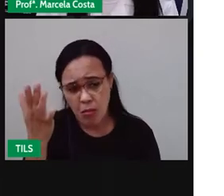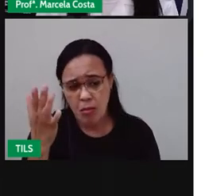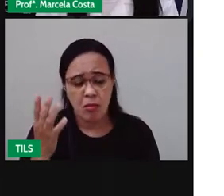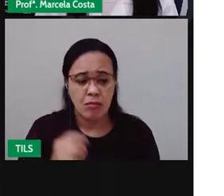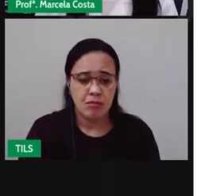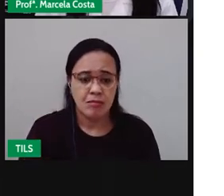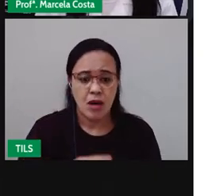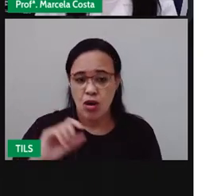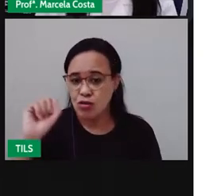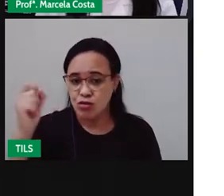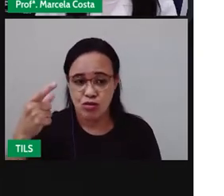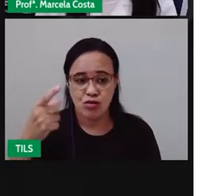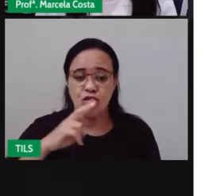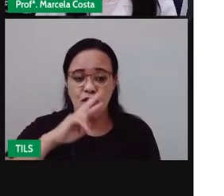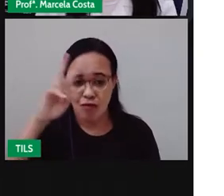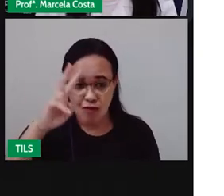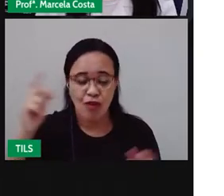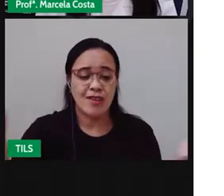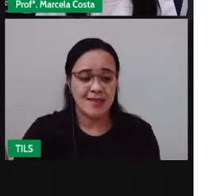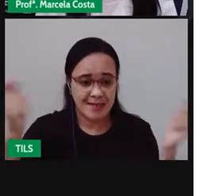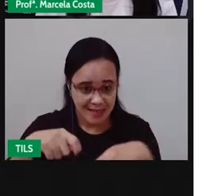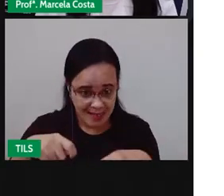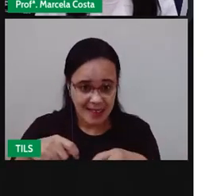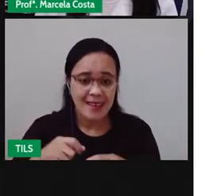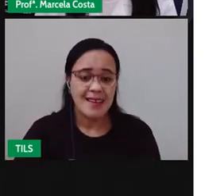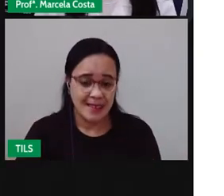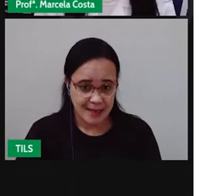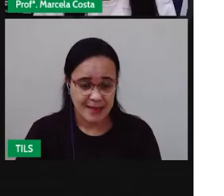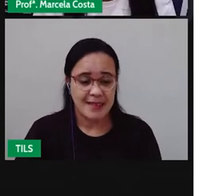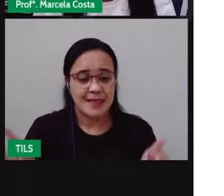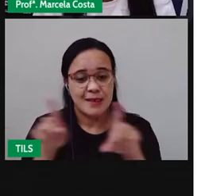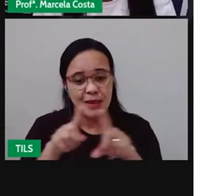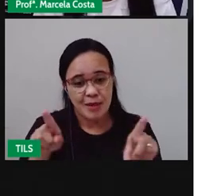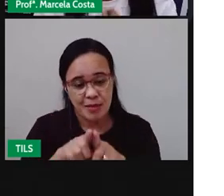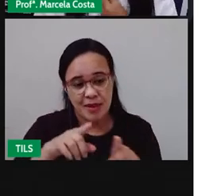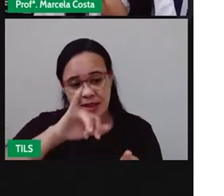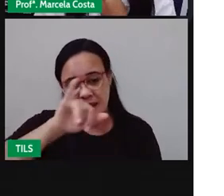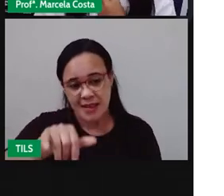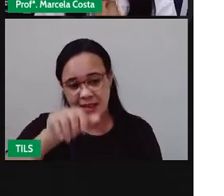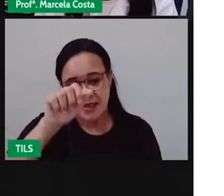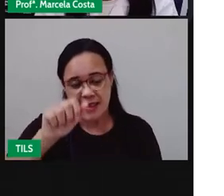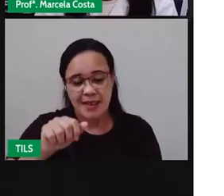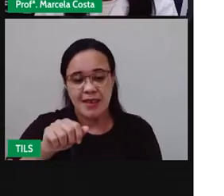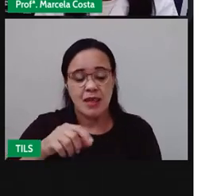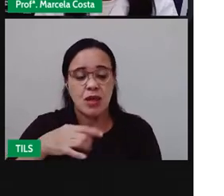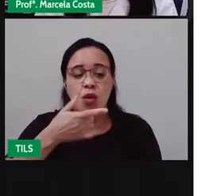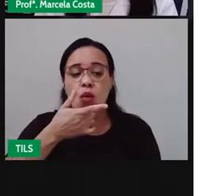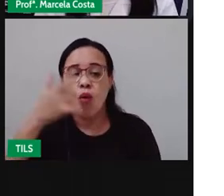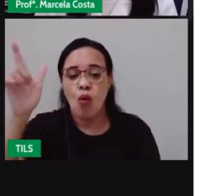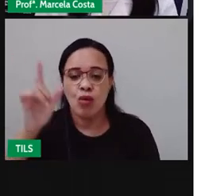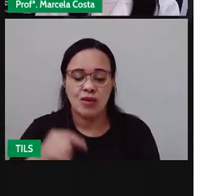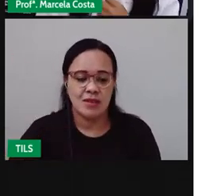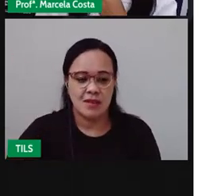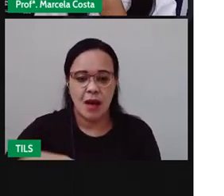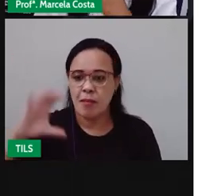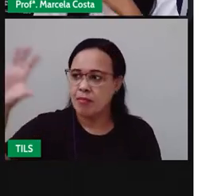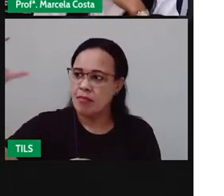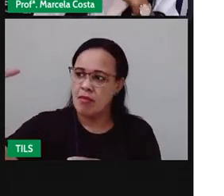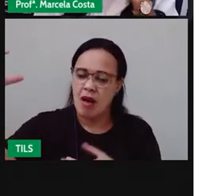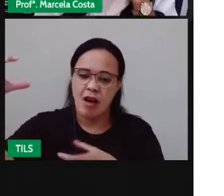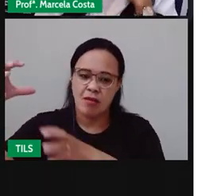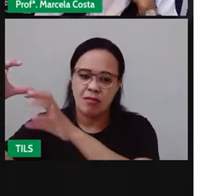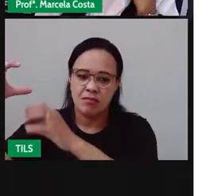forte tem o cajueiro que é uma planta frutífera né que ela